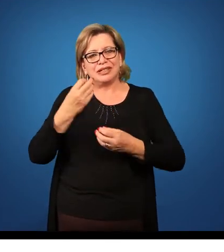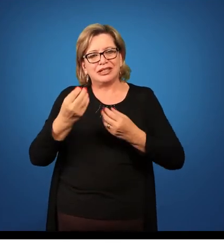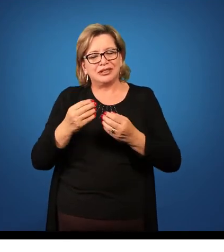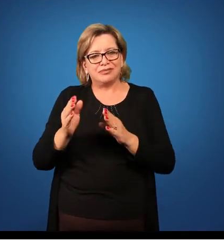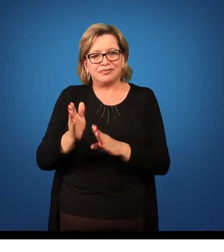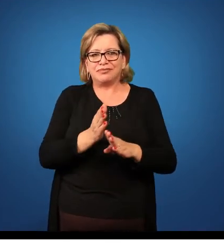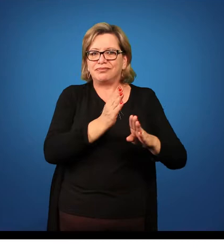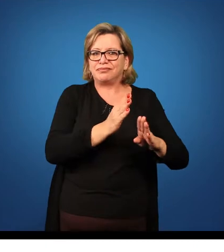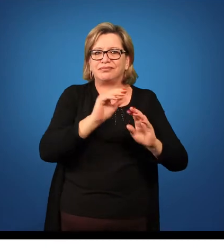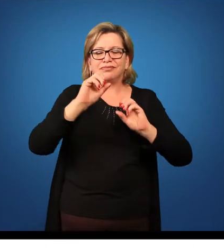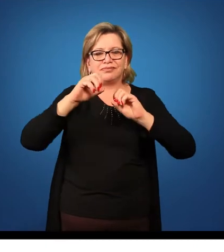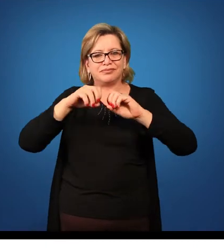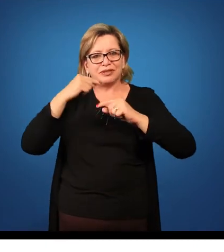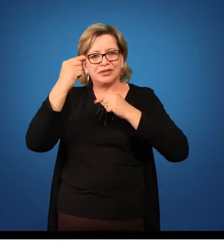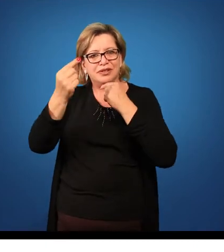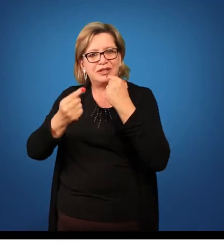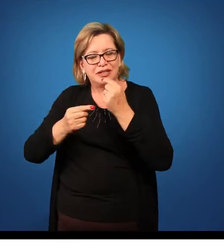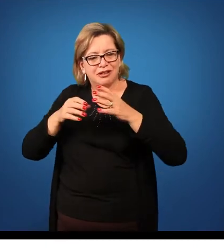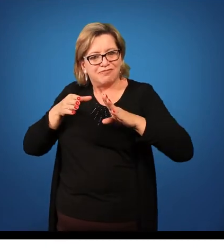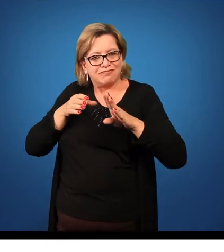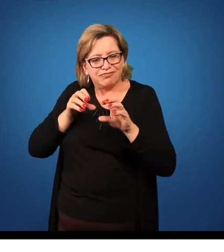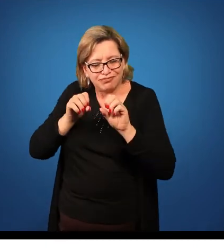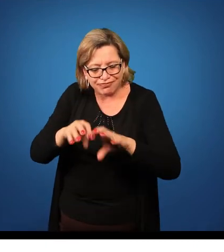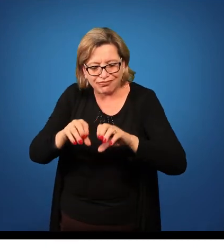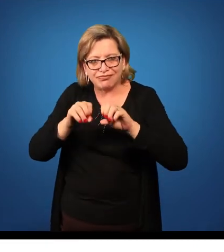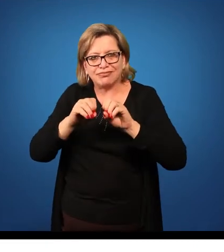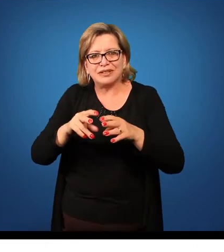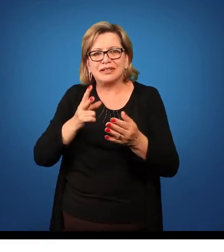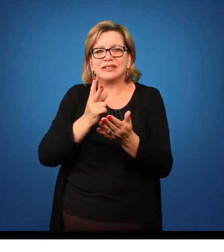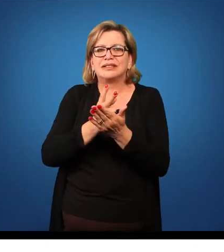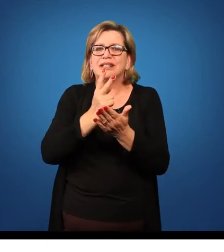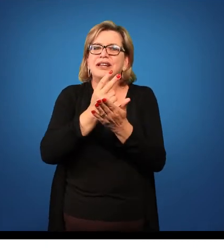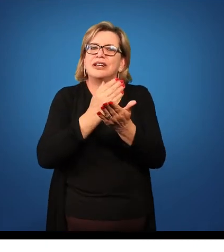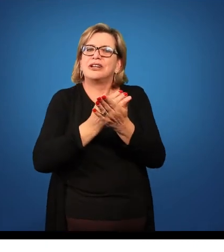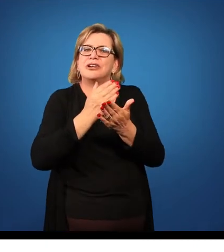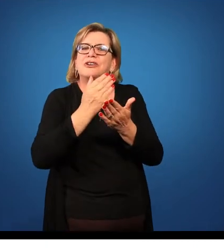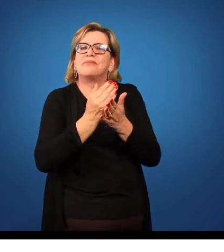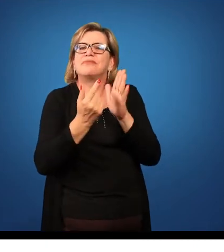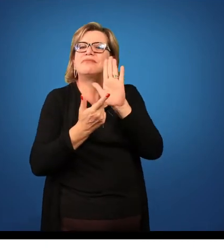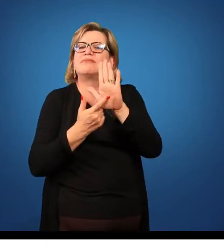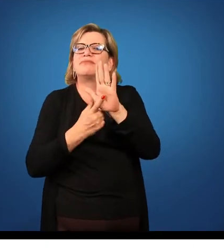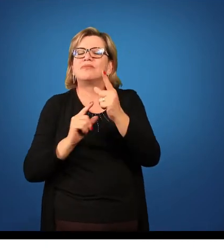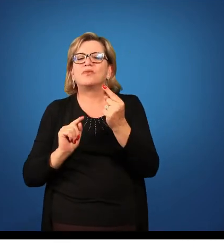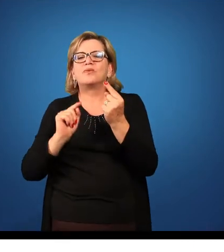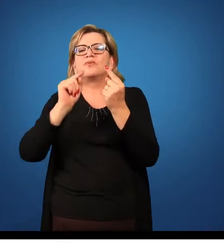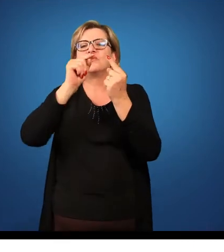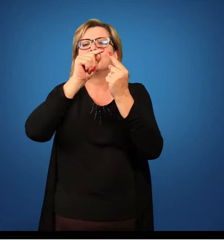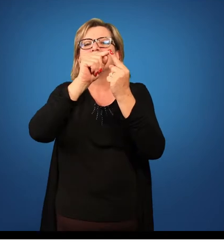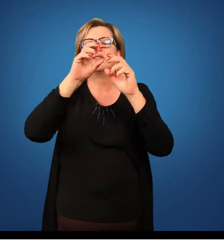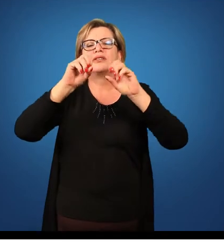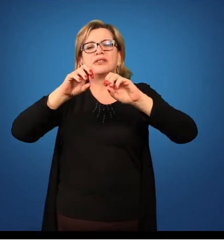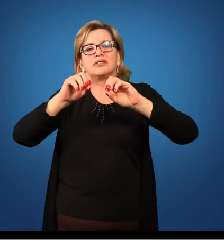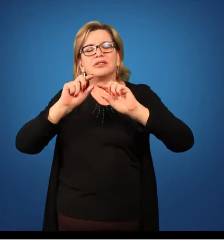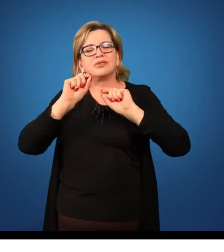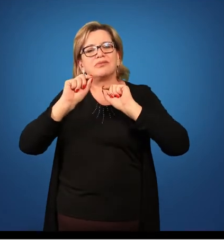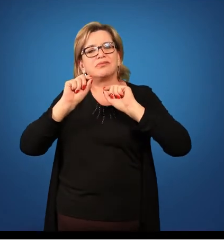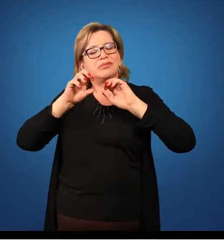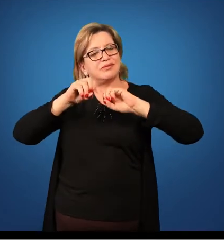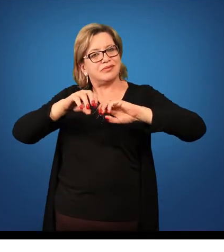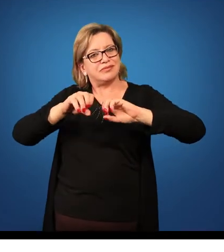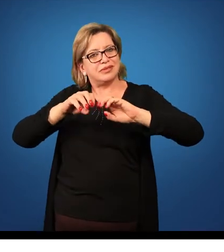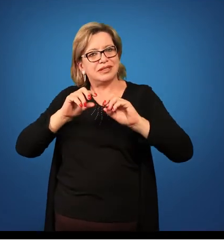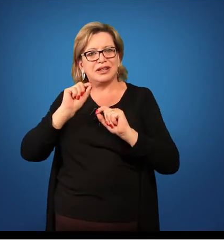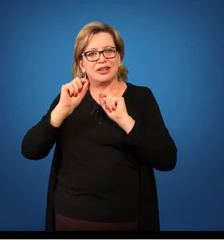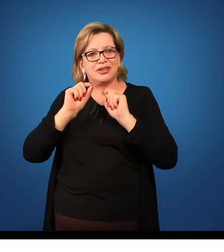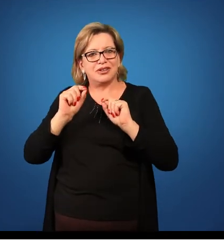docência, então, algumas dicas. Sempre inicie falando dos objetivos da aula, o que você vai trabalhar naquele